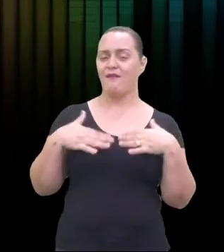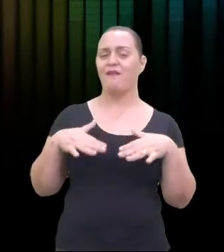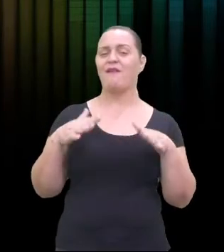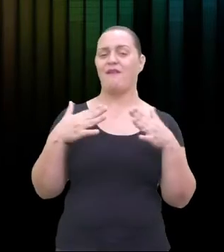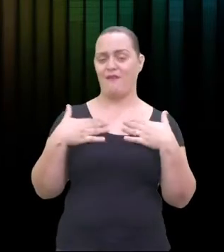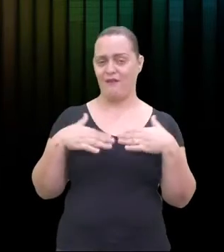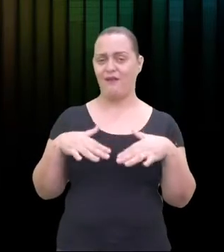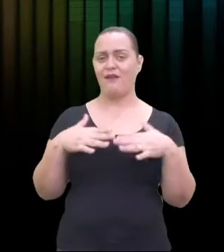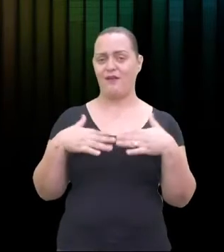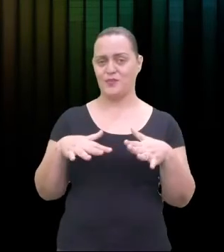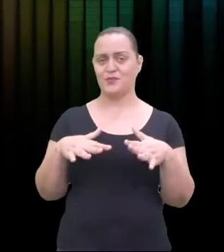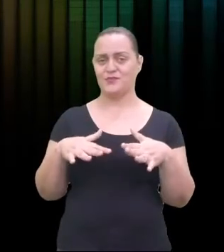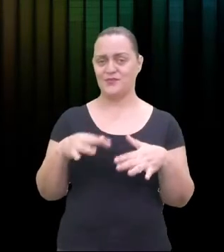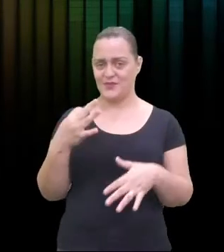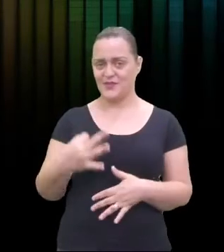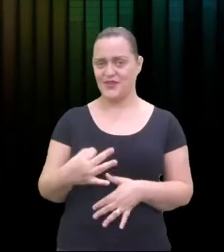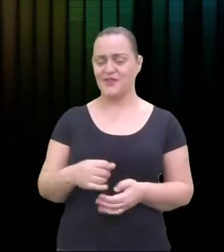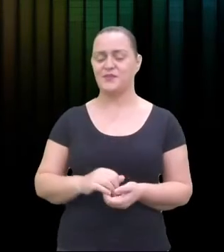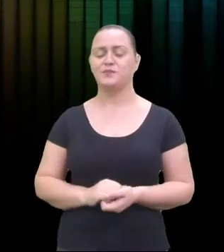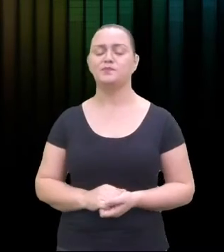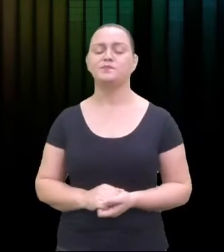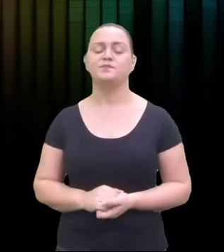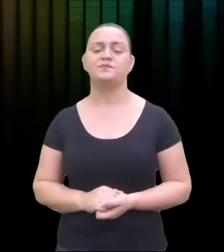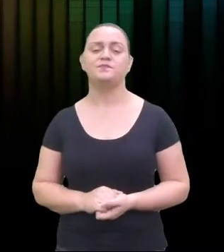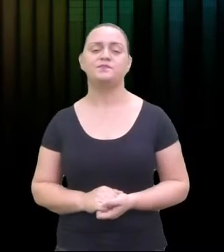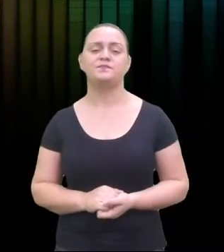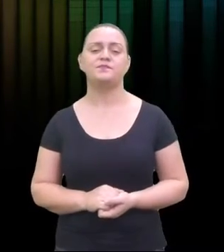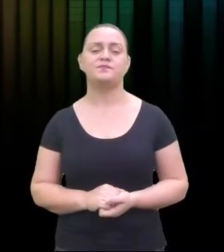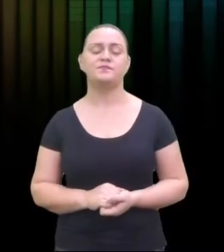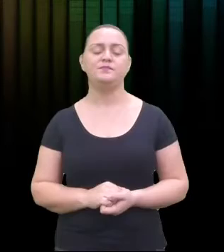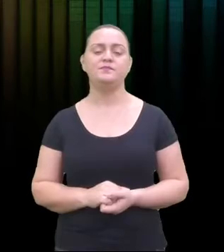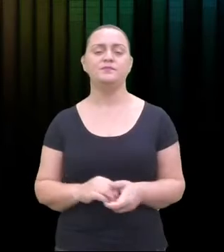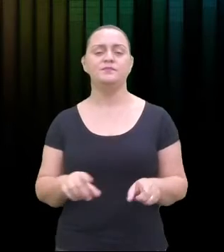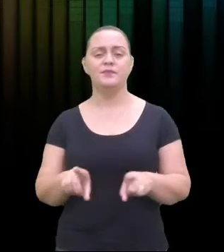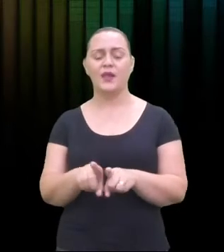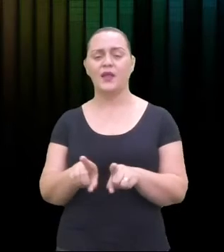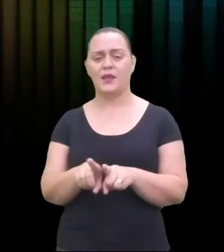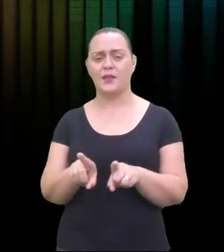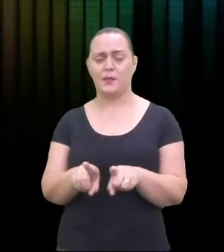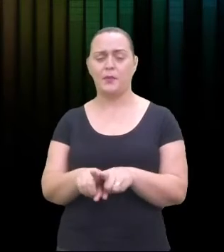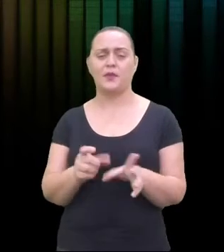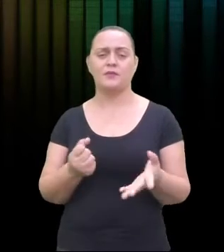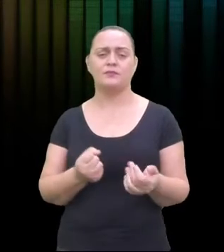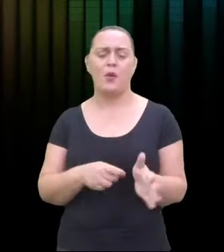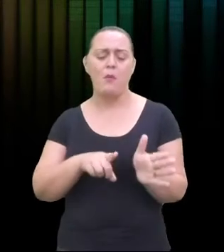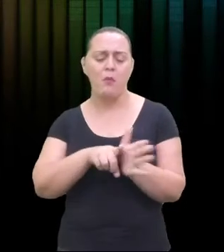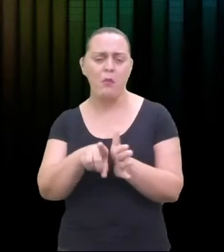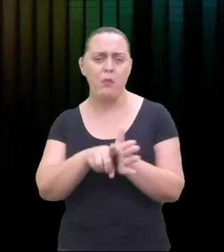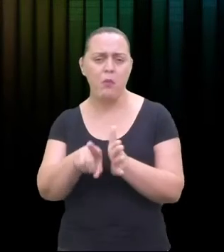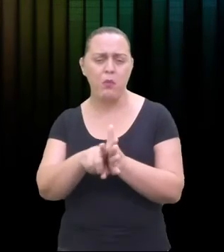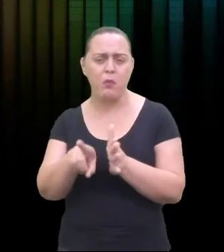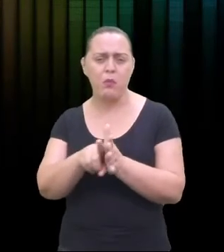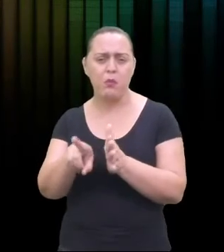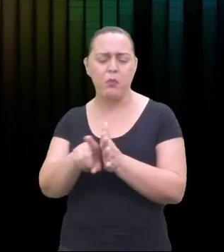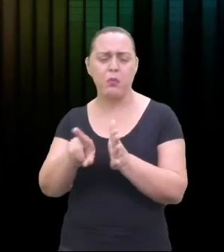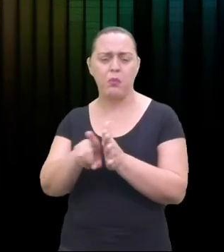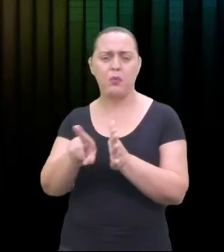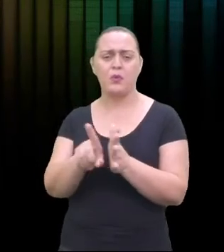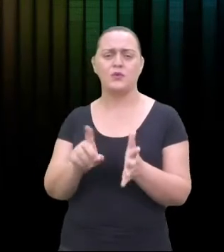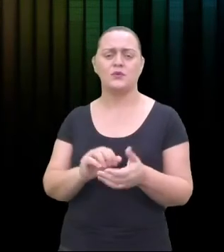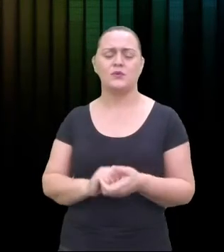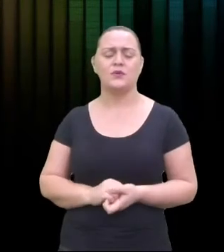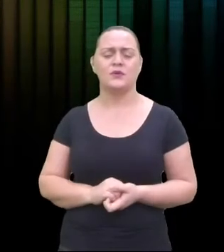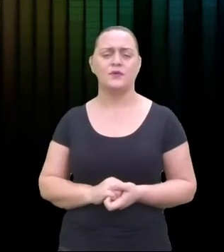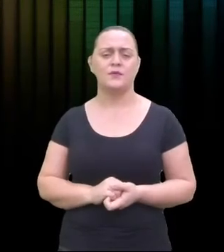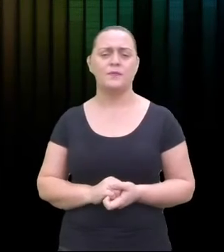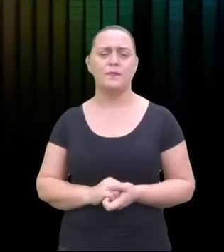tempos nós estamos precisando. A pesquisa na Geórgia, na Universidade da Geórgia, mostrou que suavizar